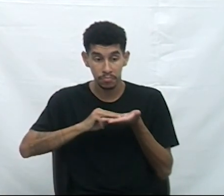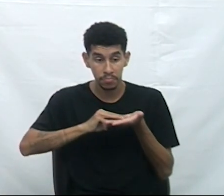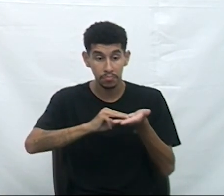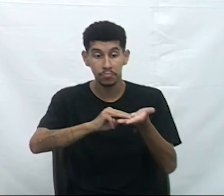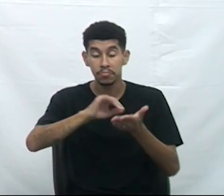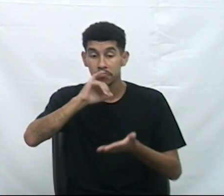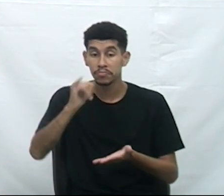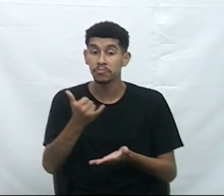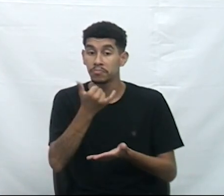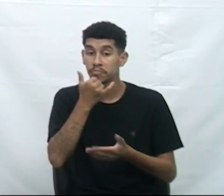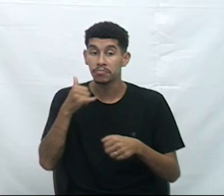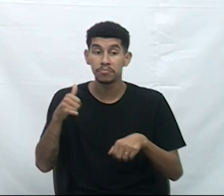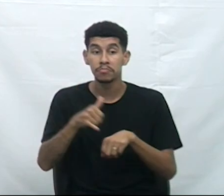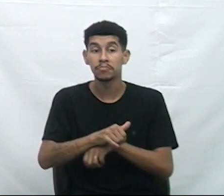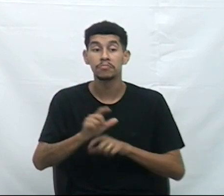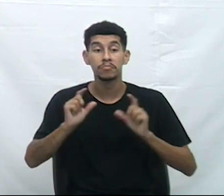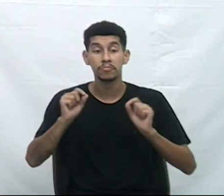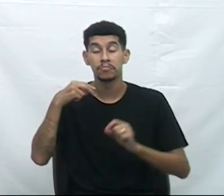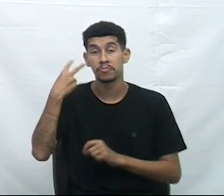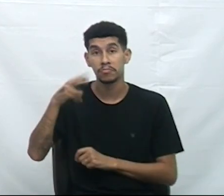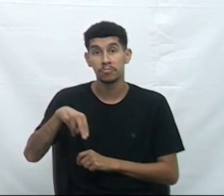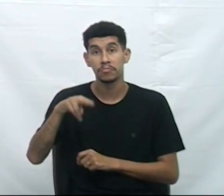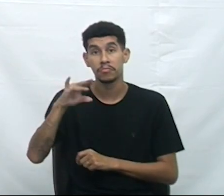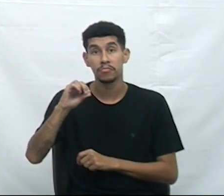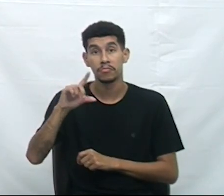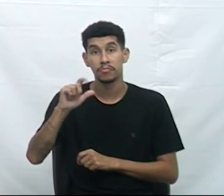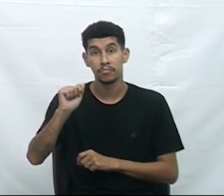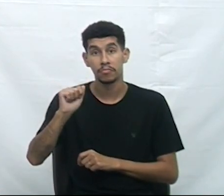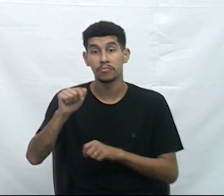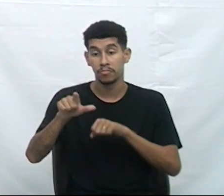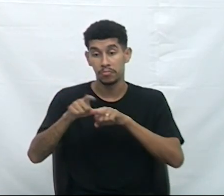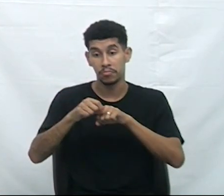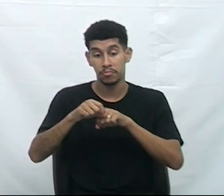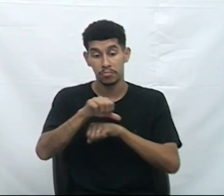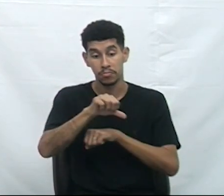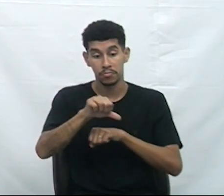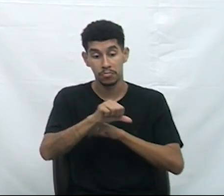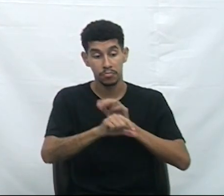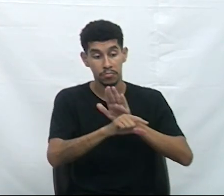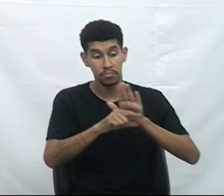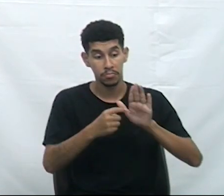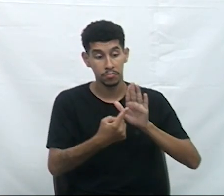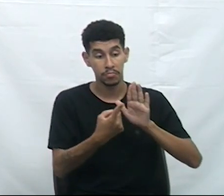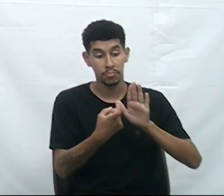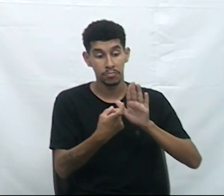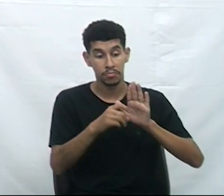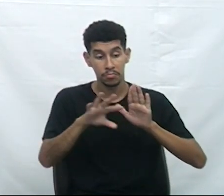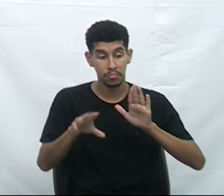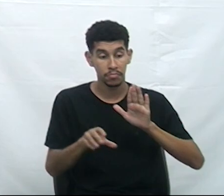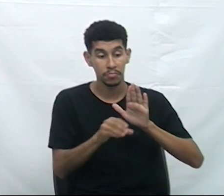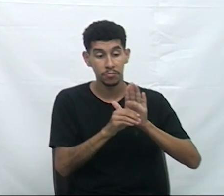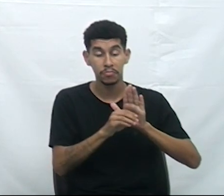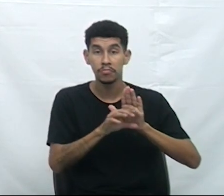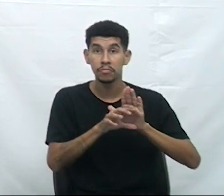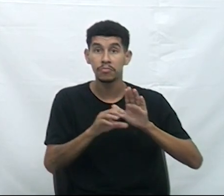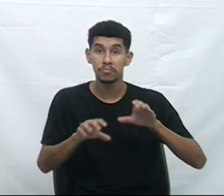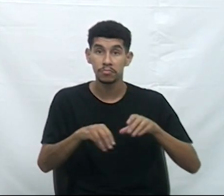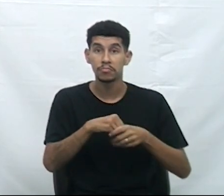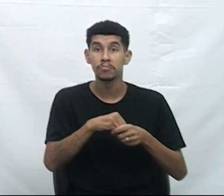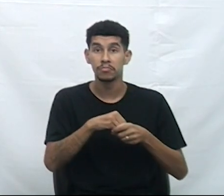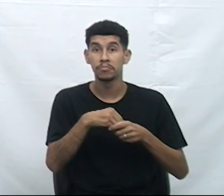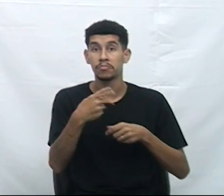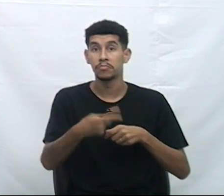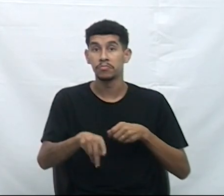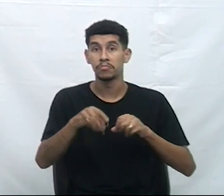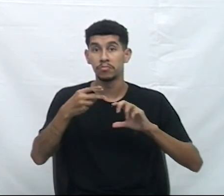ausência do vereador Nicola Martins, nos termos do artigo 99, parágrafo único, a linha C, do Regimento Interno